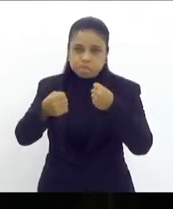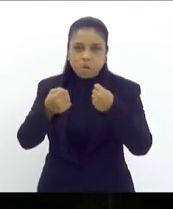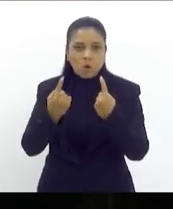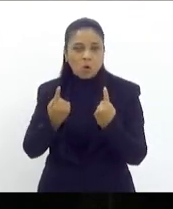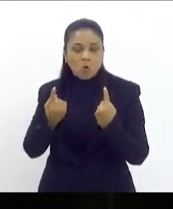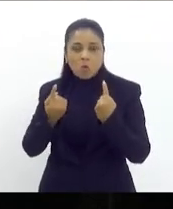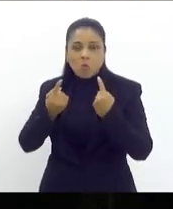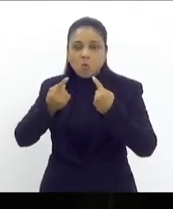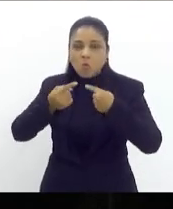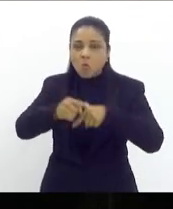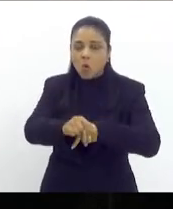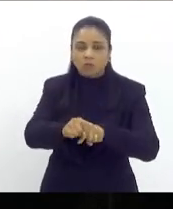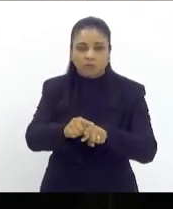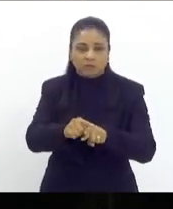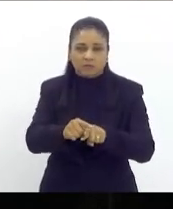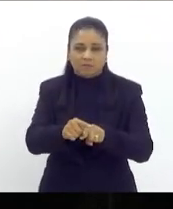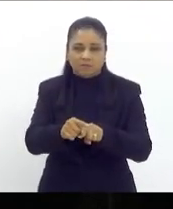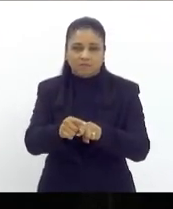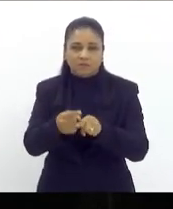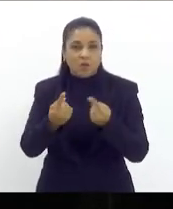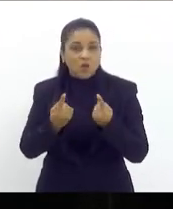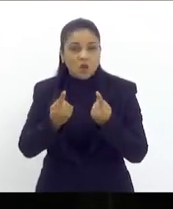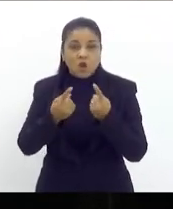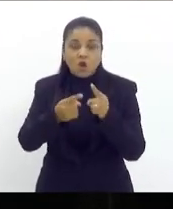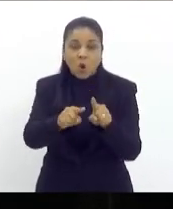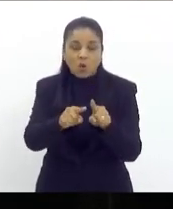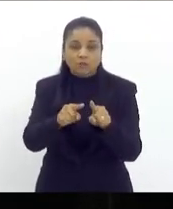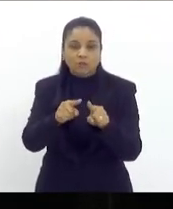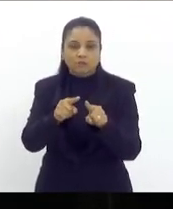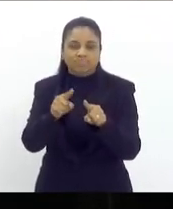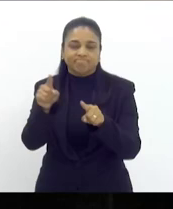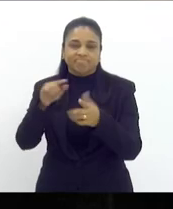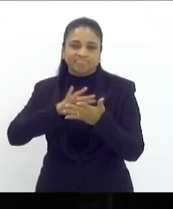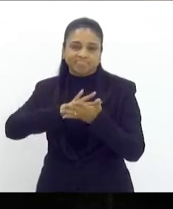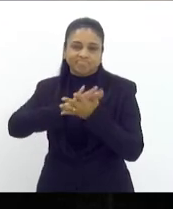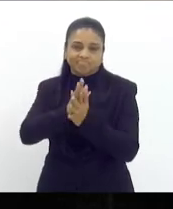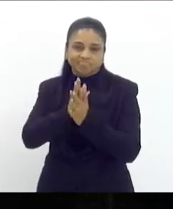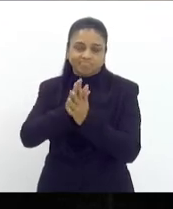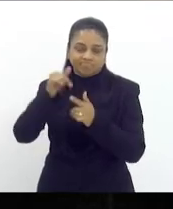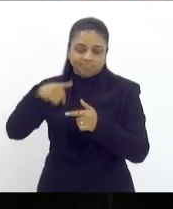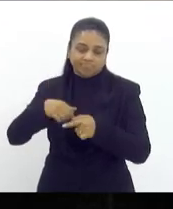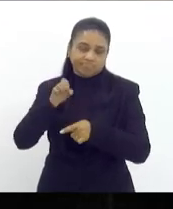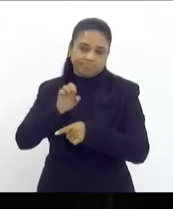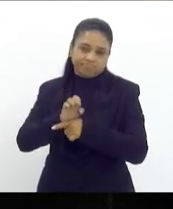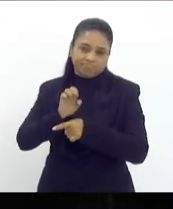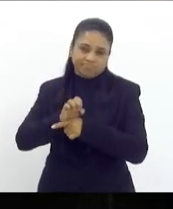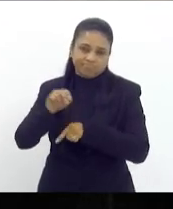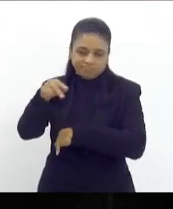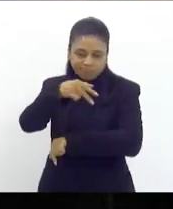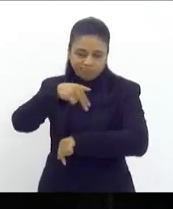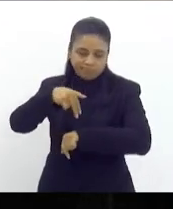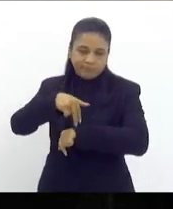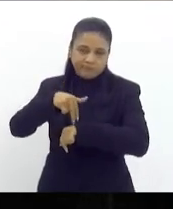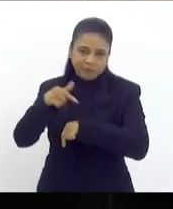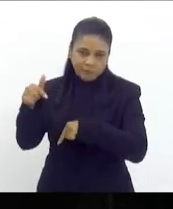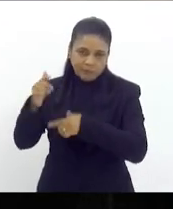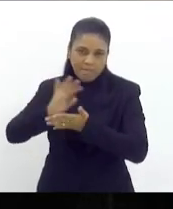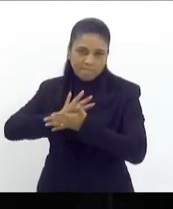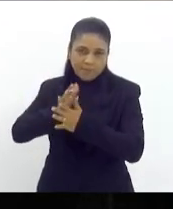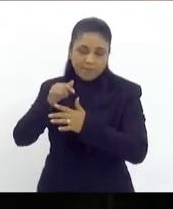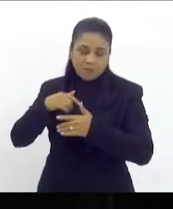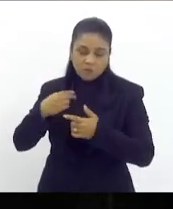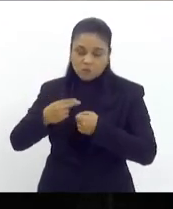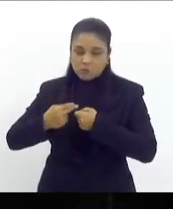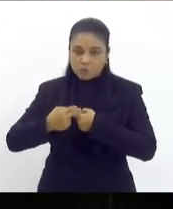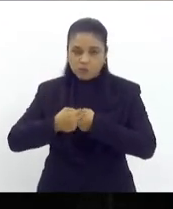a discriminação que a união faz contra o estado do rio de janeiro e seus municípios em